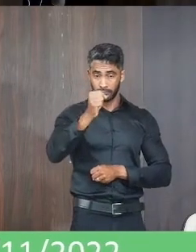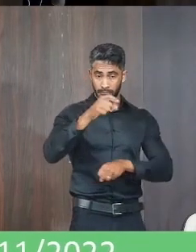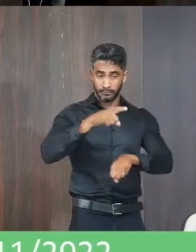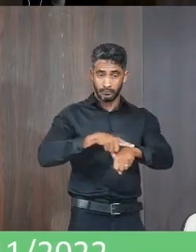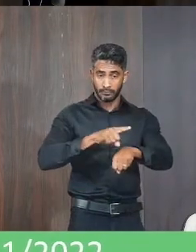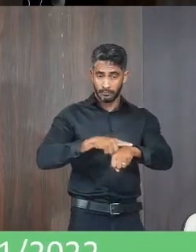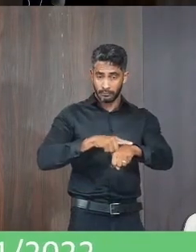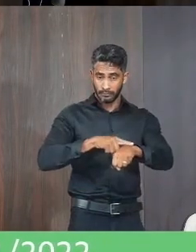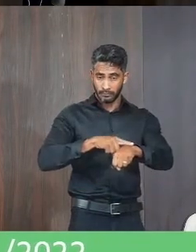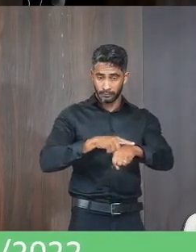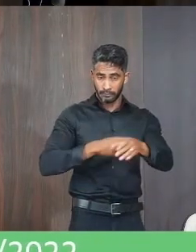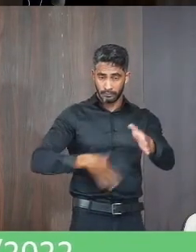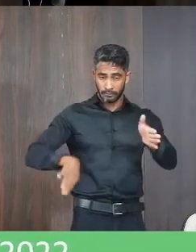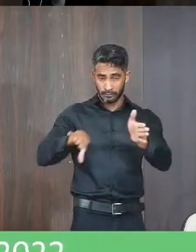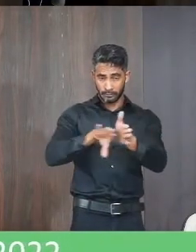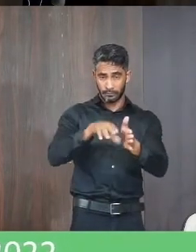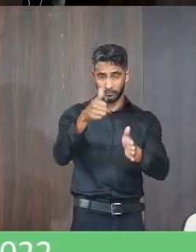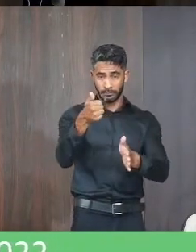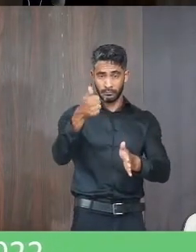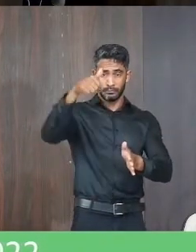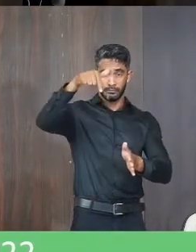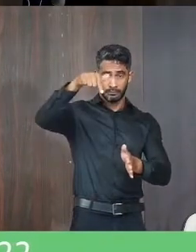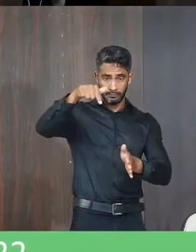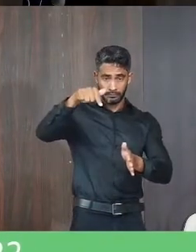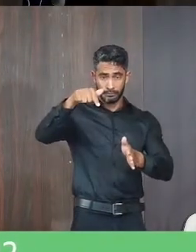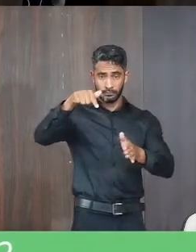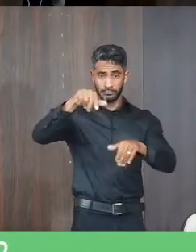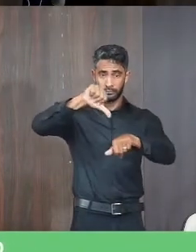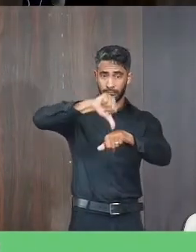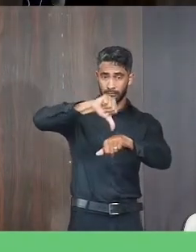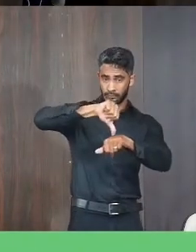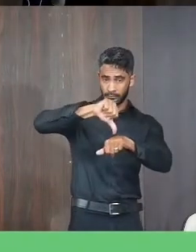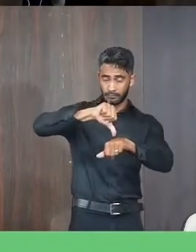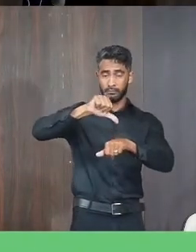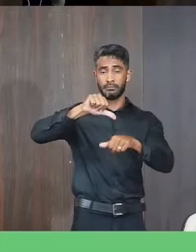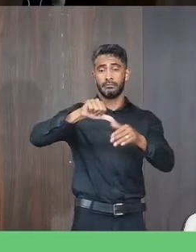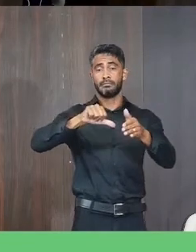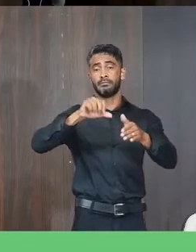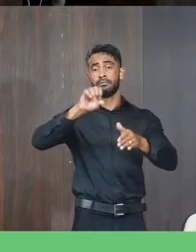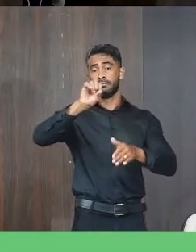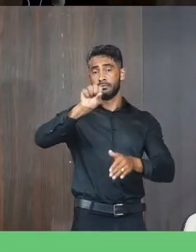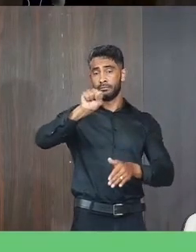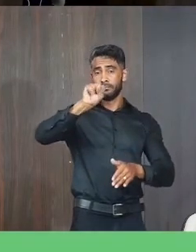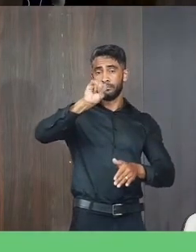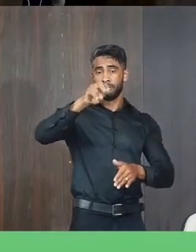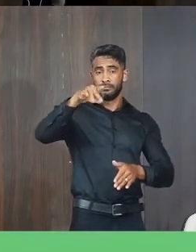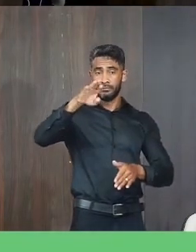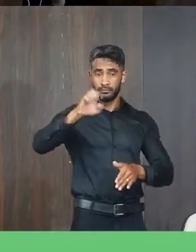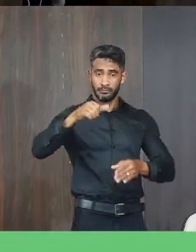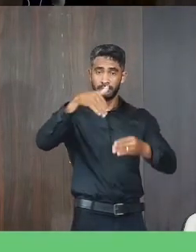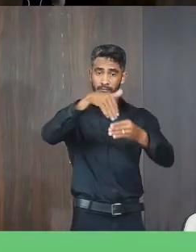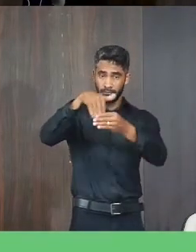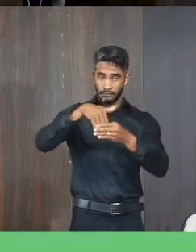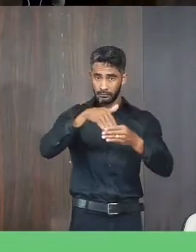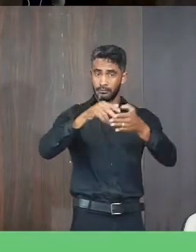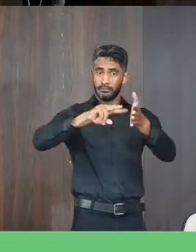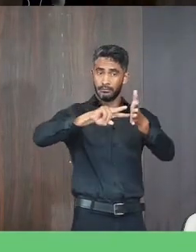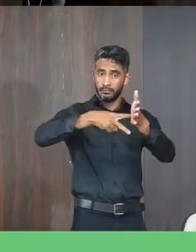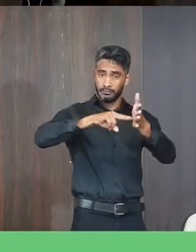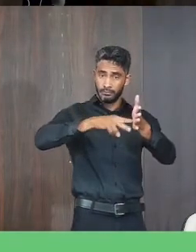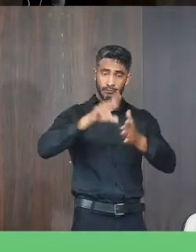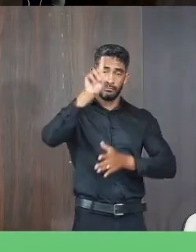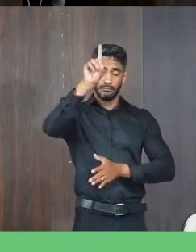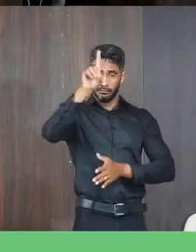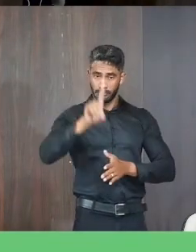às 17 horas, na sede do Sindijana, serão realizadas eleições sindicais da